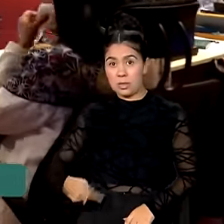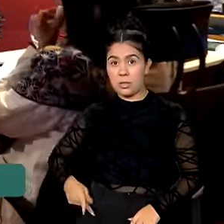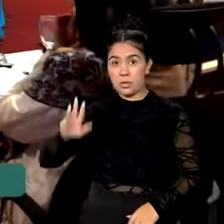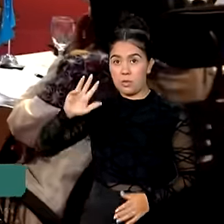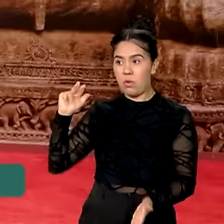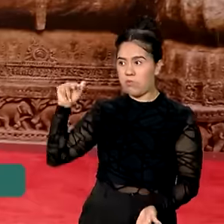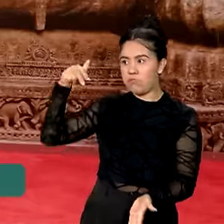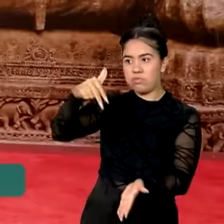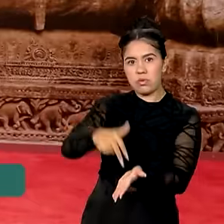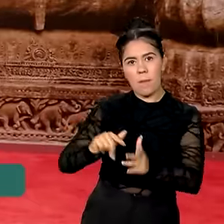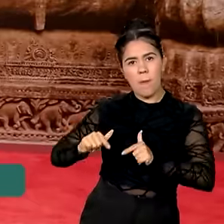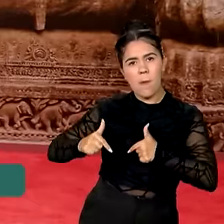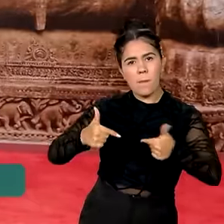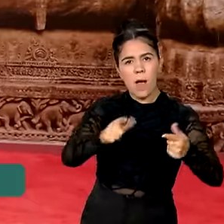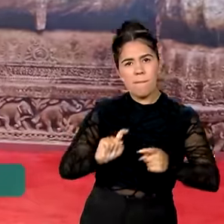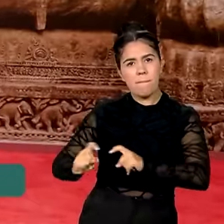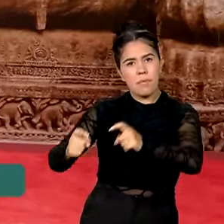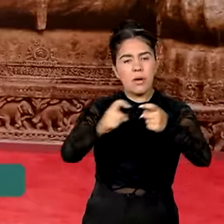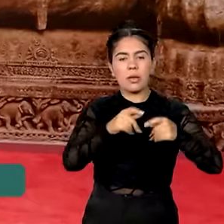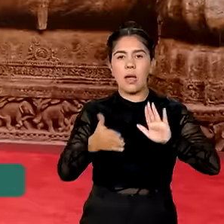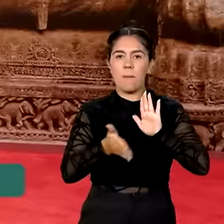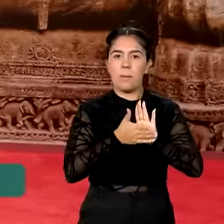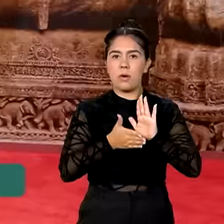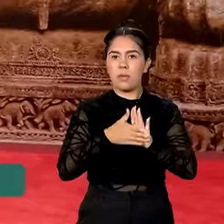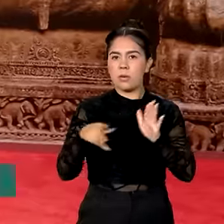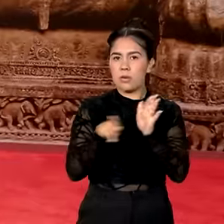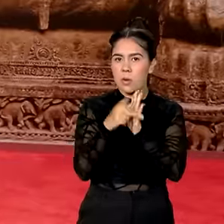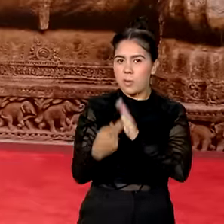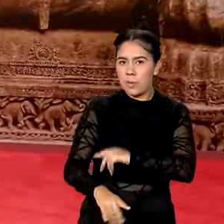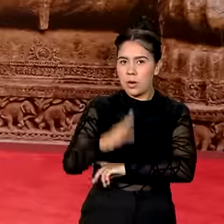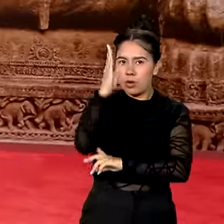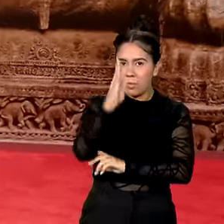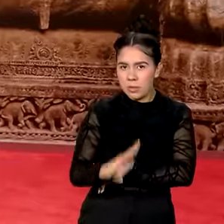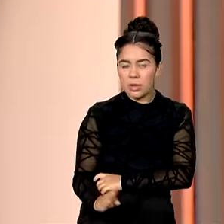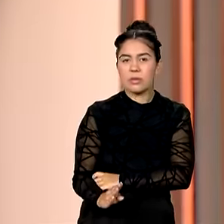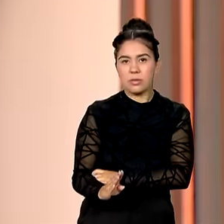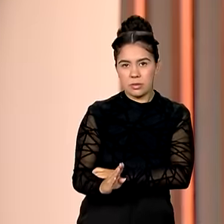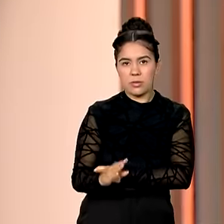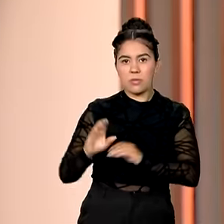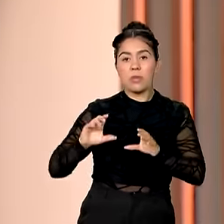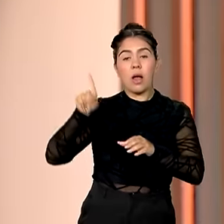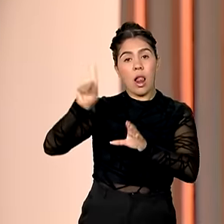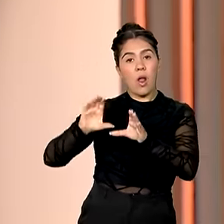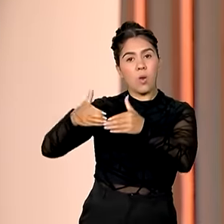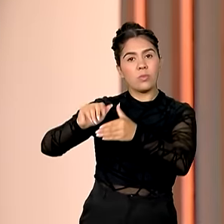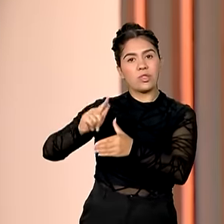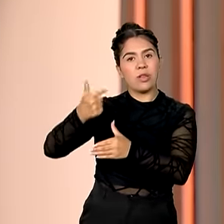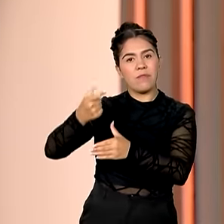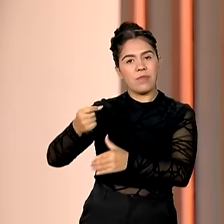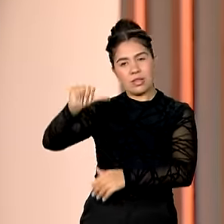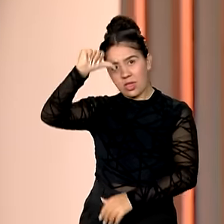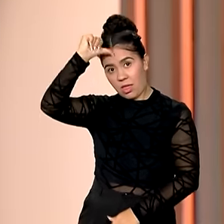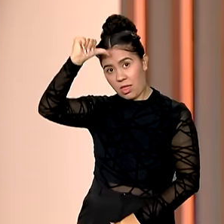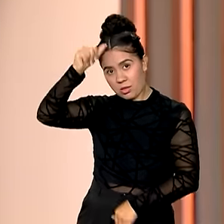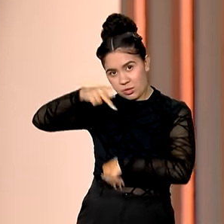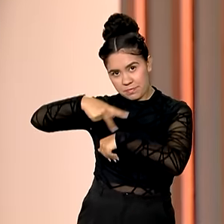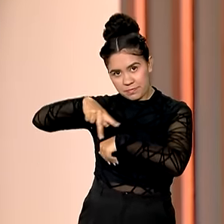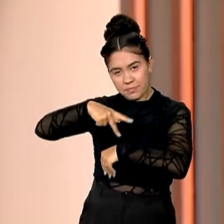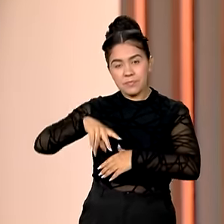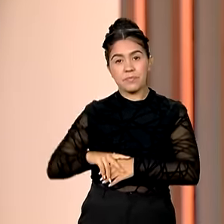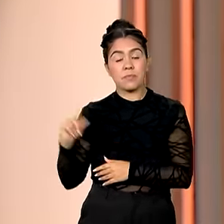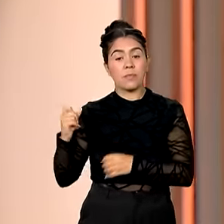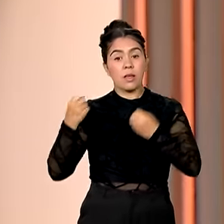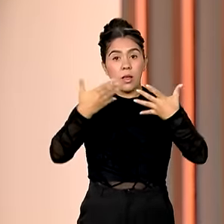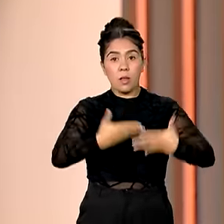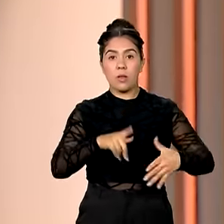e a Pobreza, proposta do governo brasileiro, apresentada no G20 da Índia. Pois é, no Rio de Janeiro está reunido o grupo